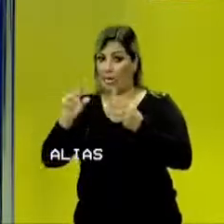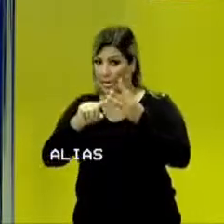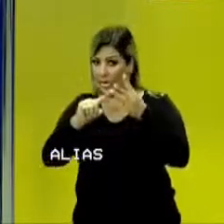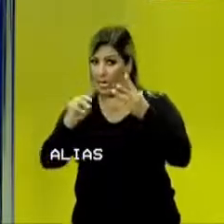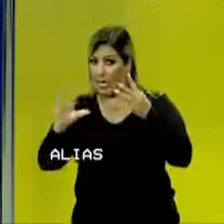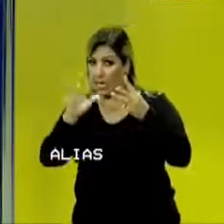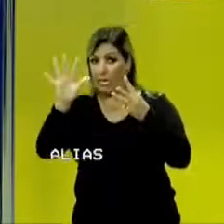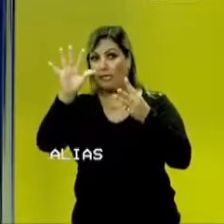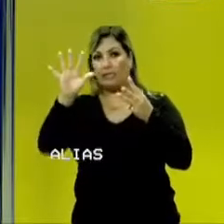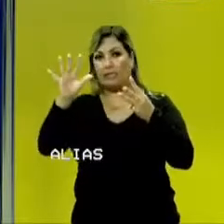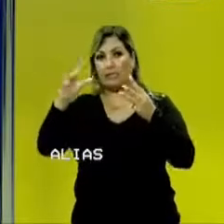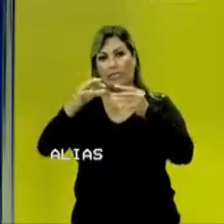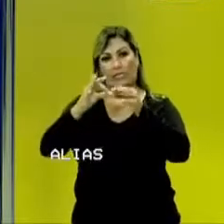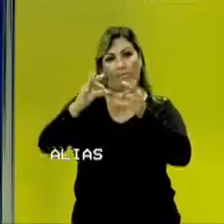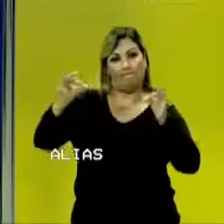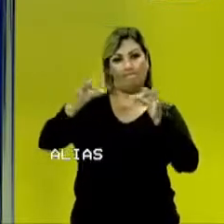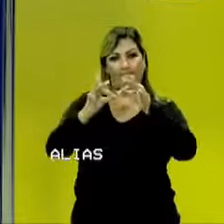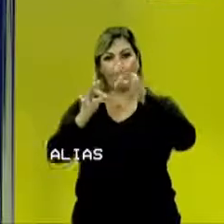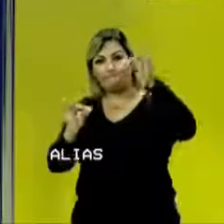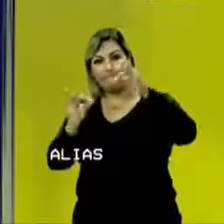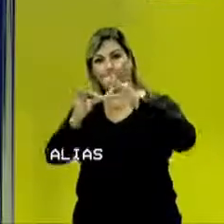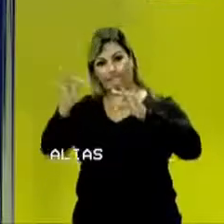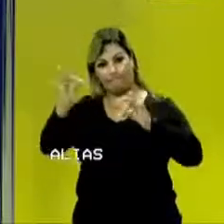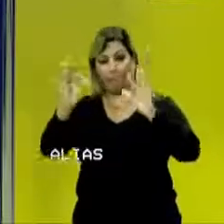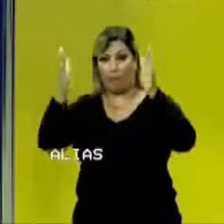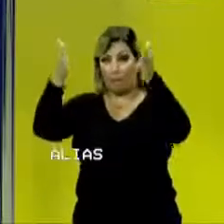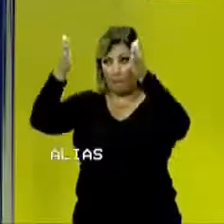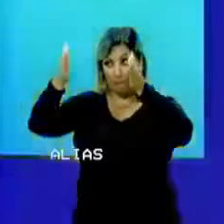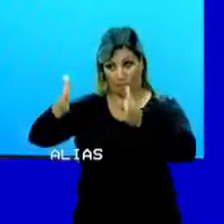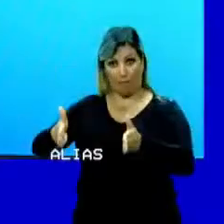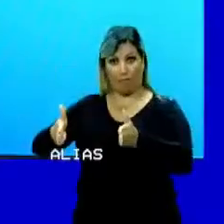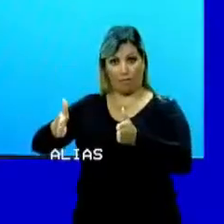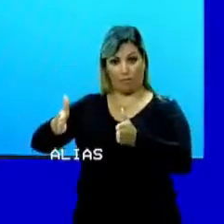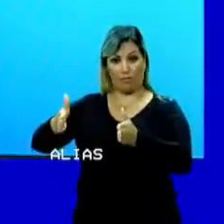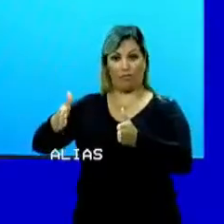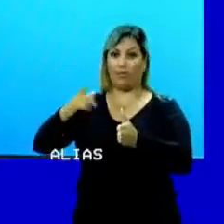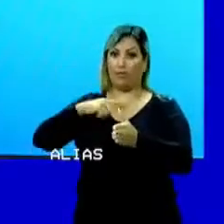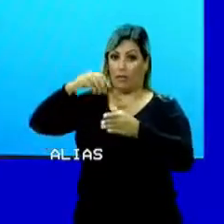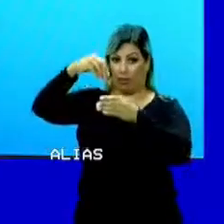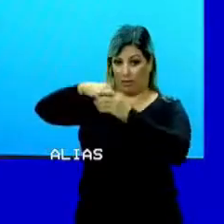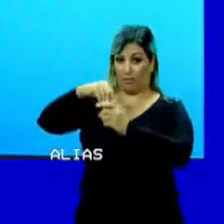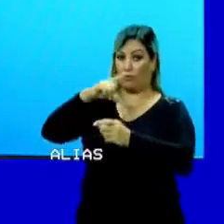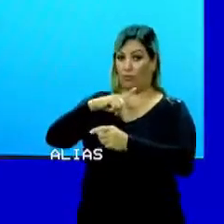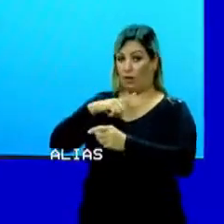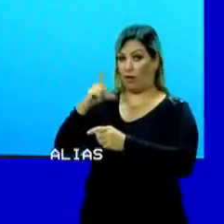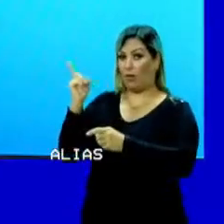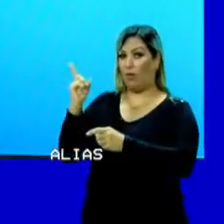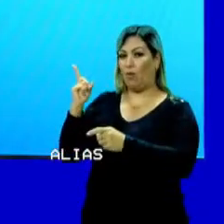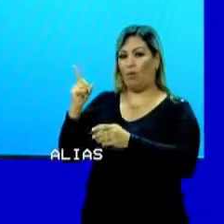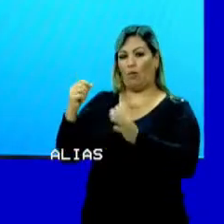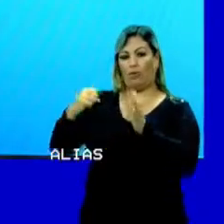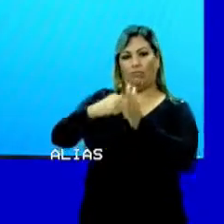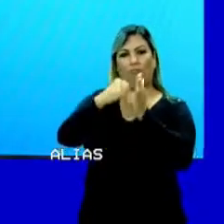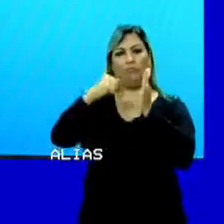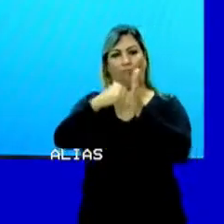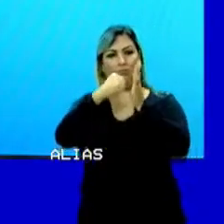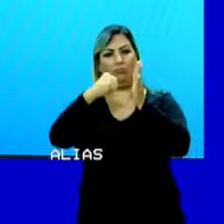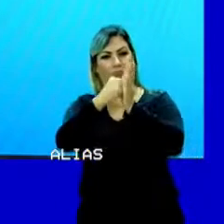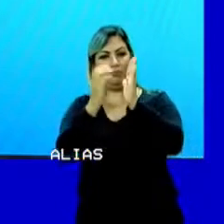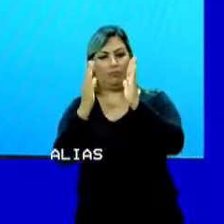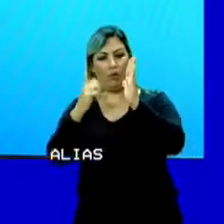elasticamente entre si e com as paredes do recipiente que o contém. Aquelas colisões